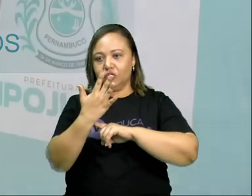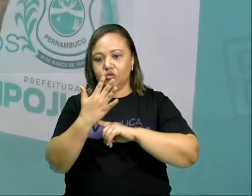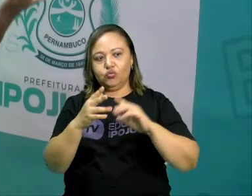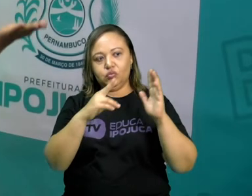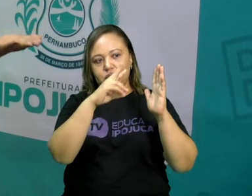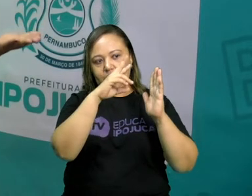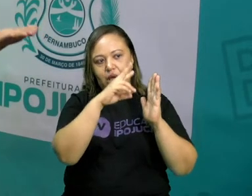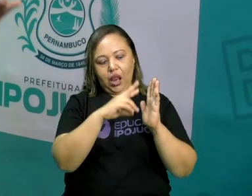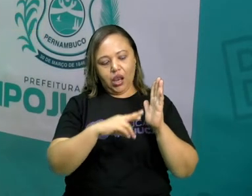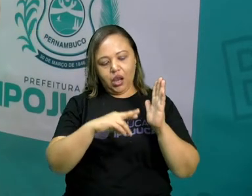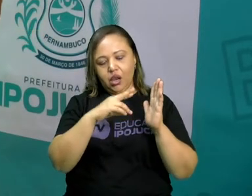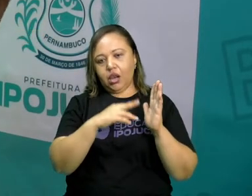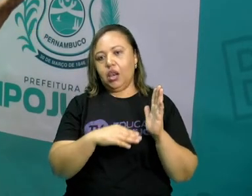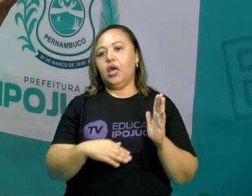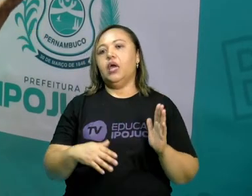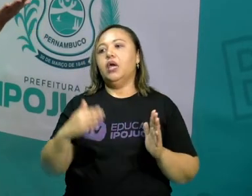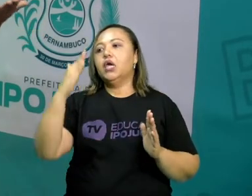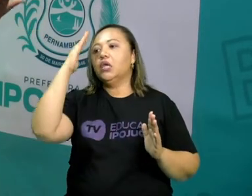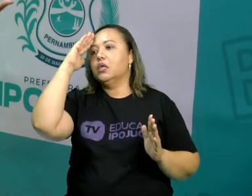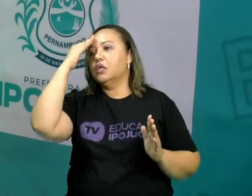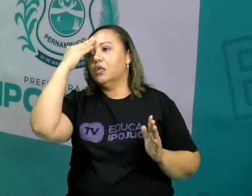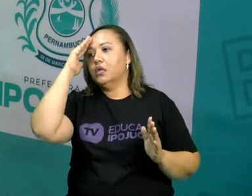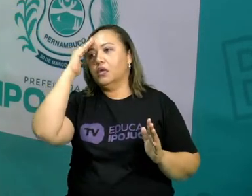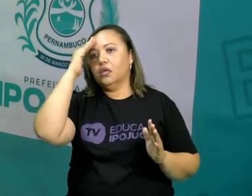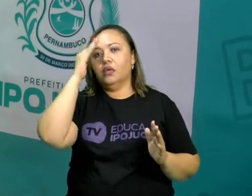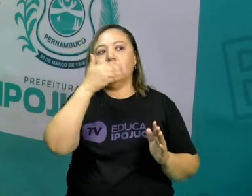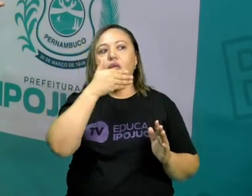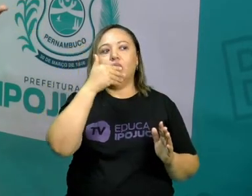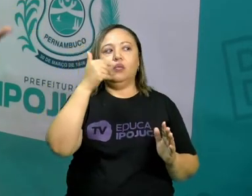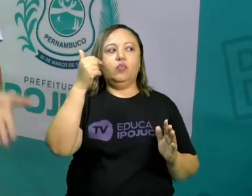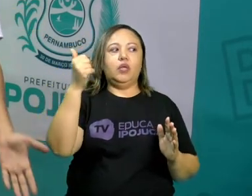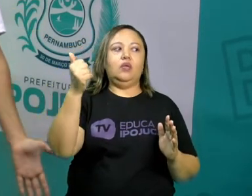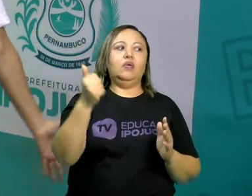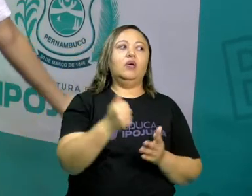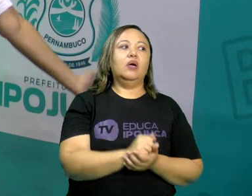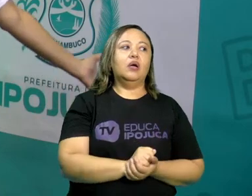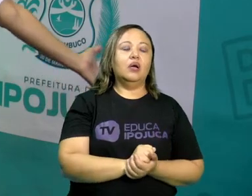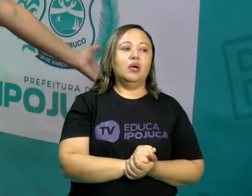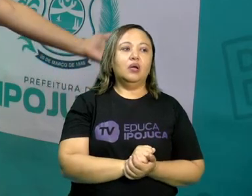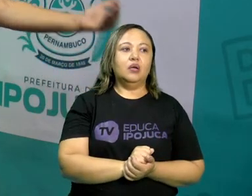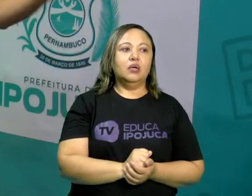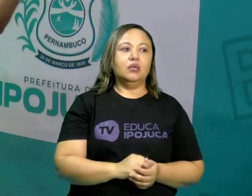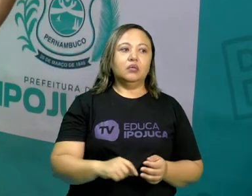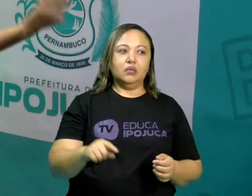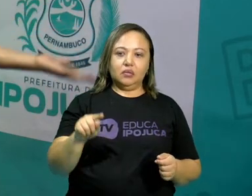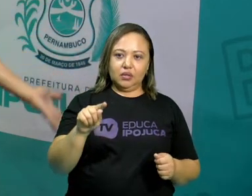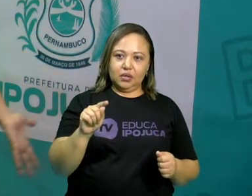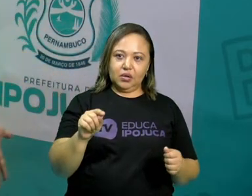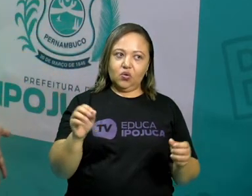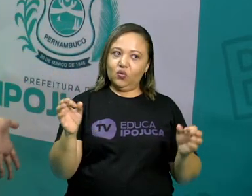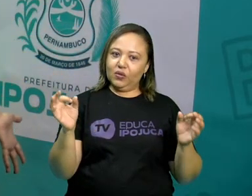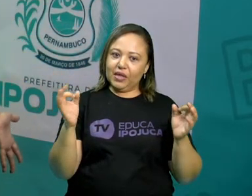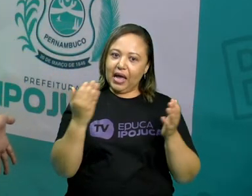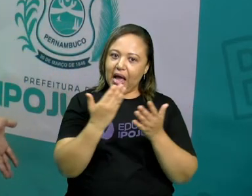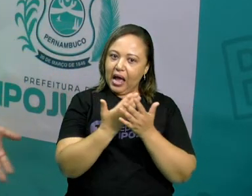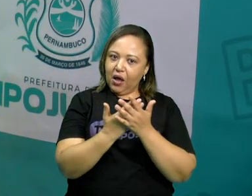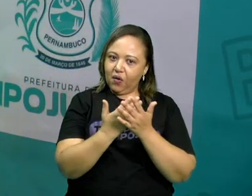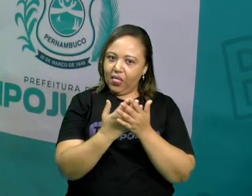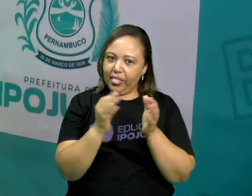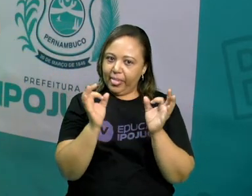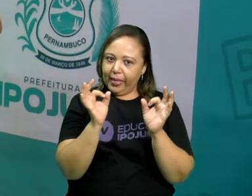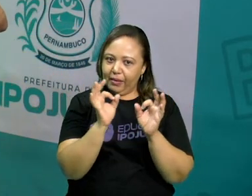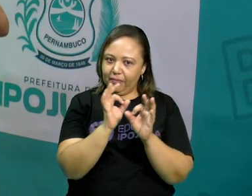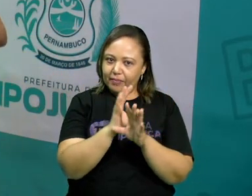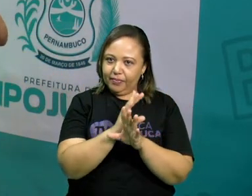compreensão daquilo que nós estamos lendo. Sabendo que quando a nossa aula termina,